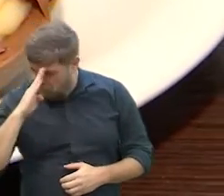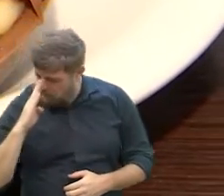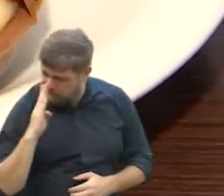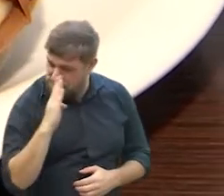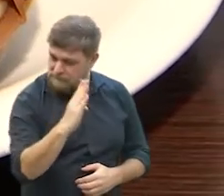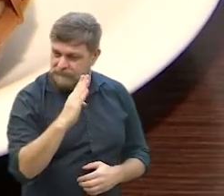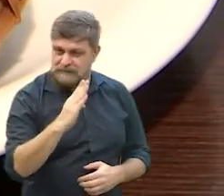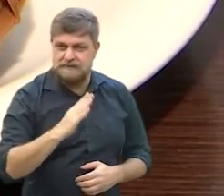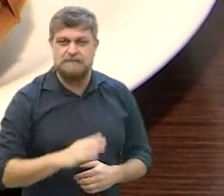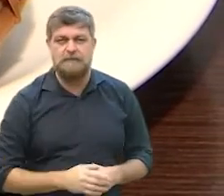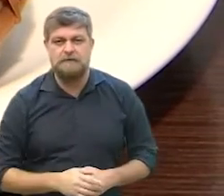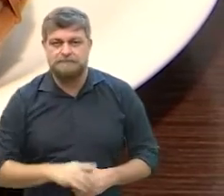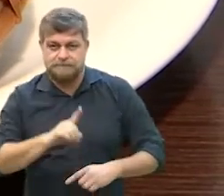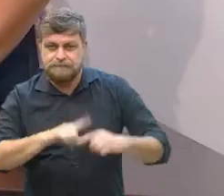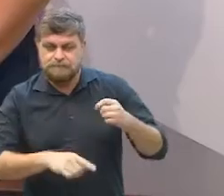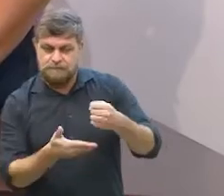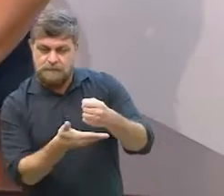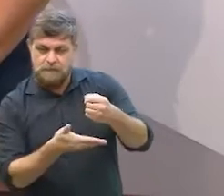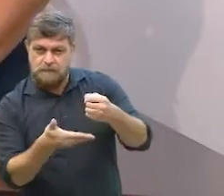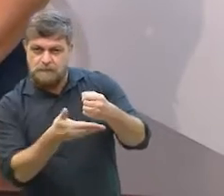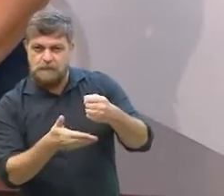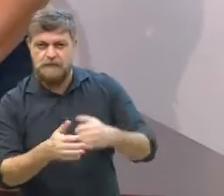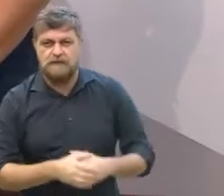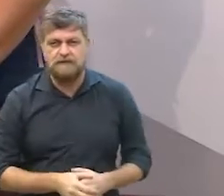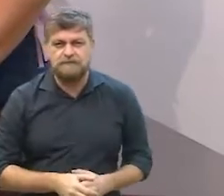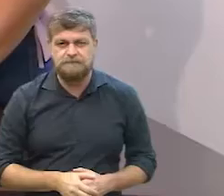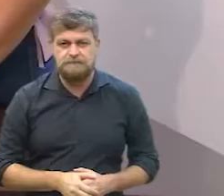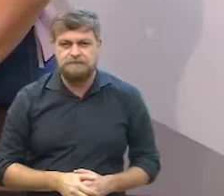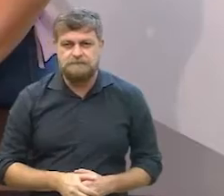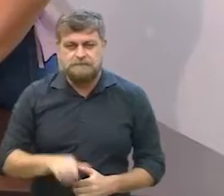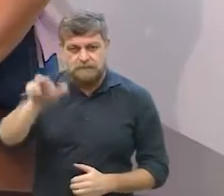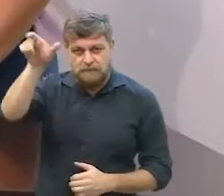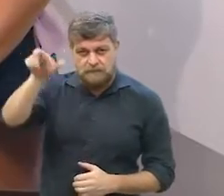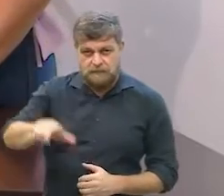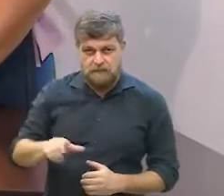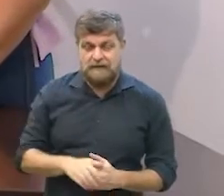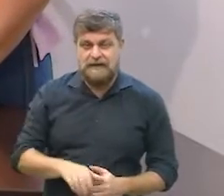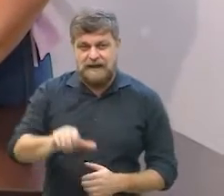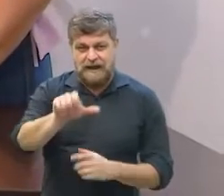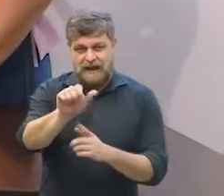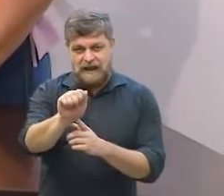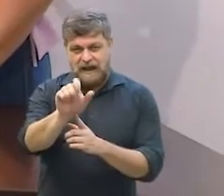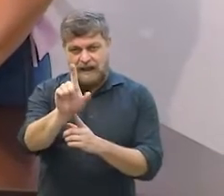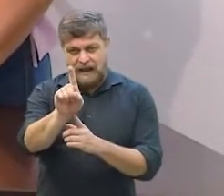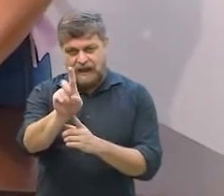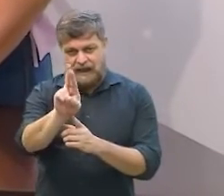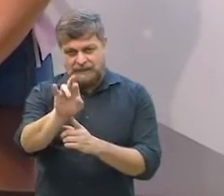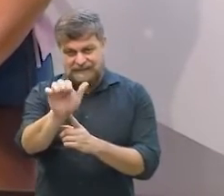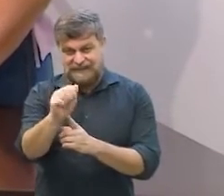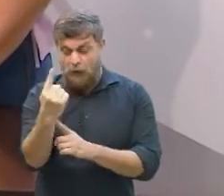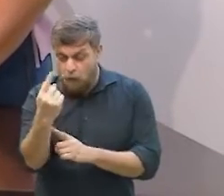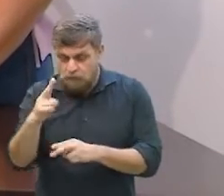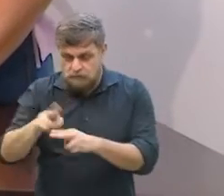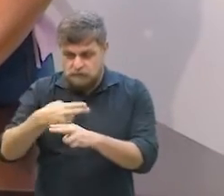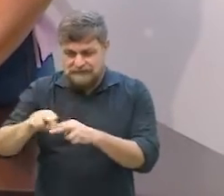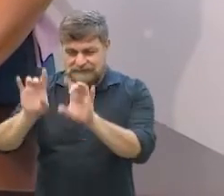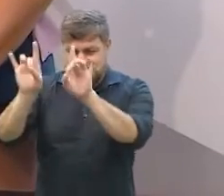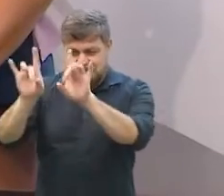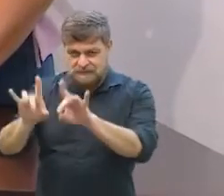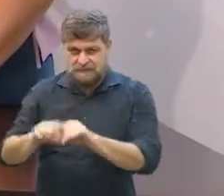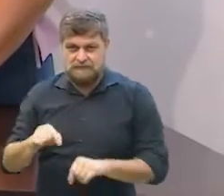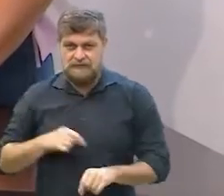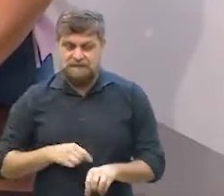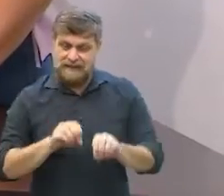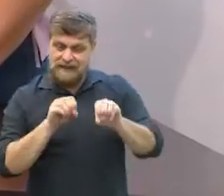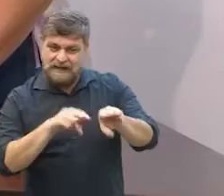principal da nossa receita é a Adriana ela trabalha com um chocolate específico e aqui pra nossa receita